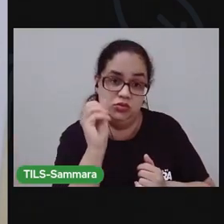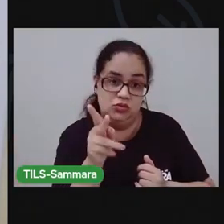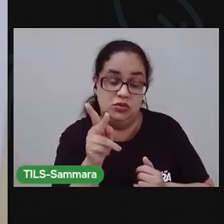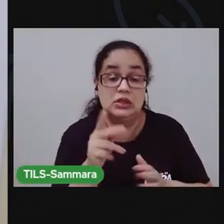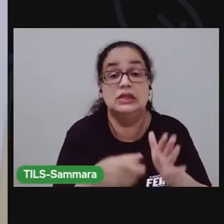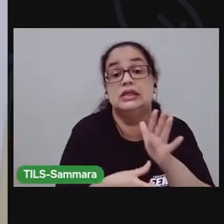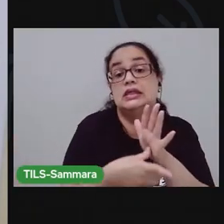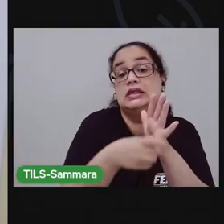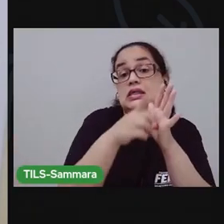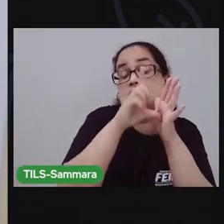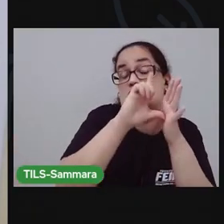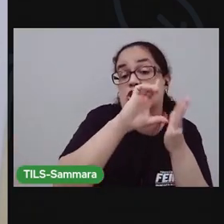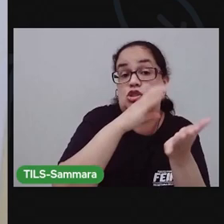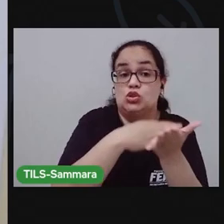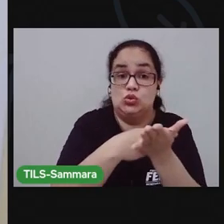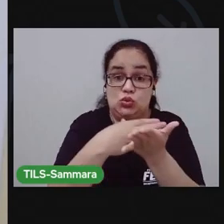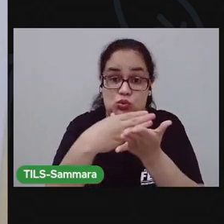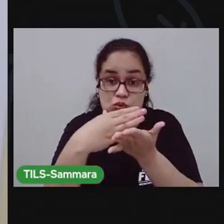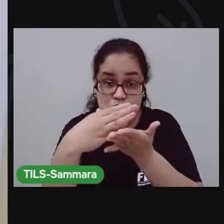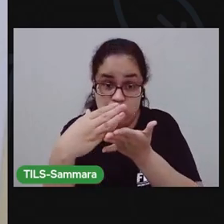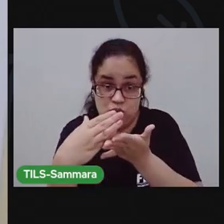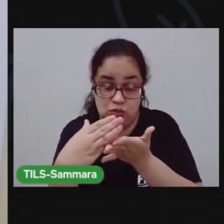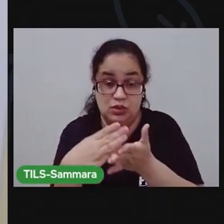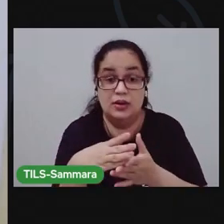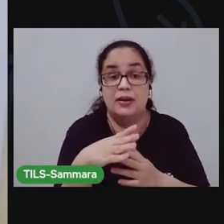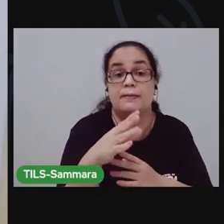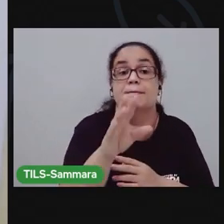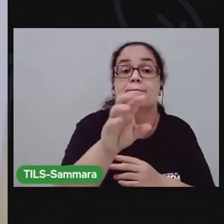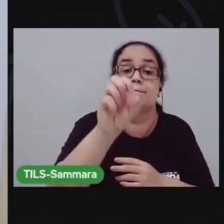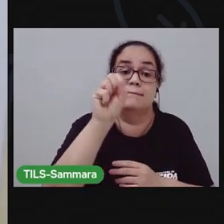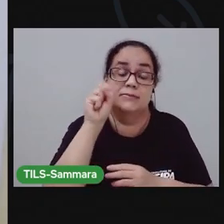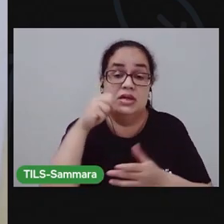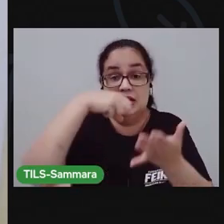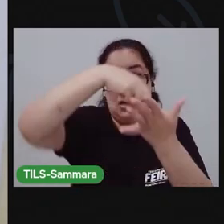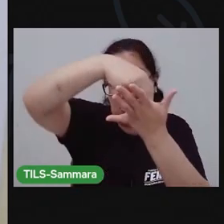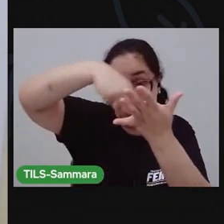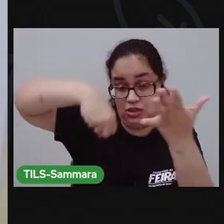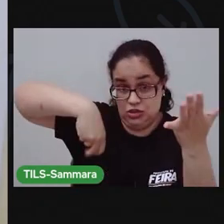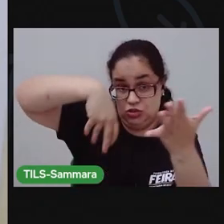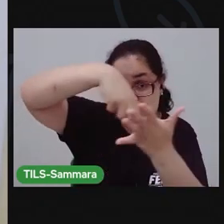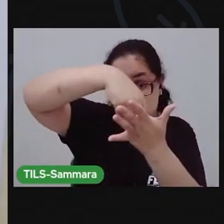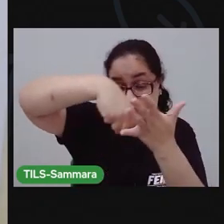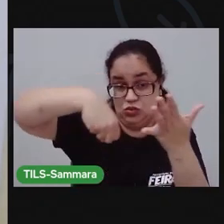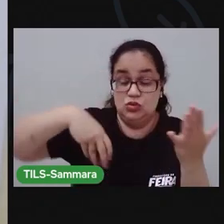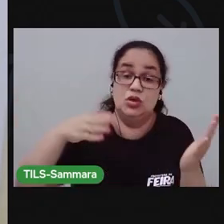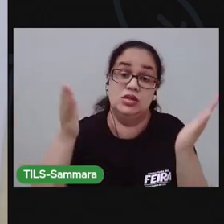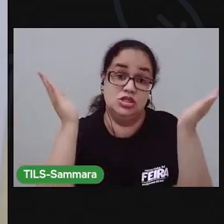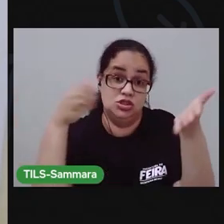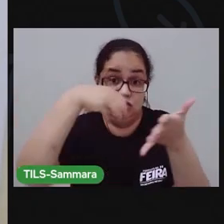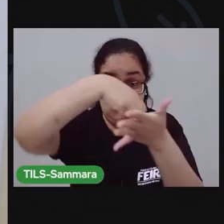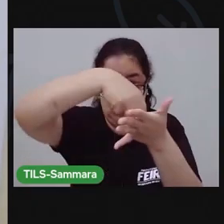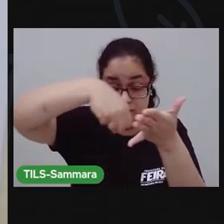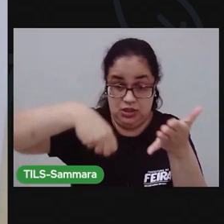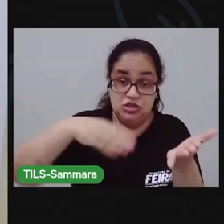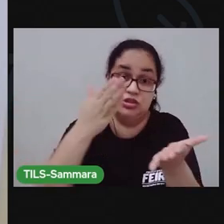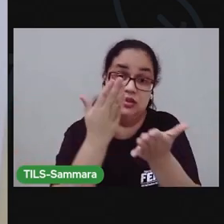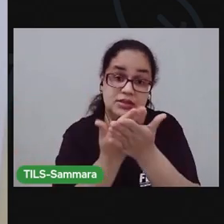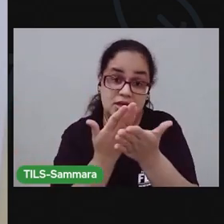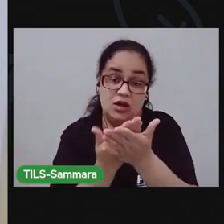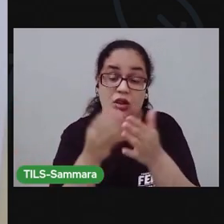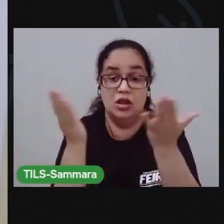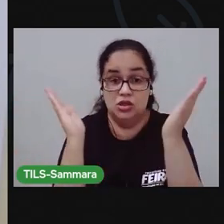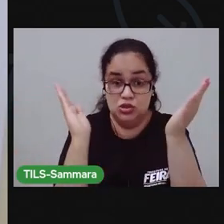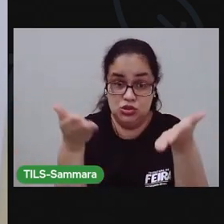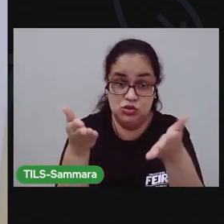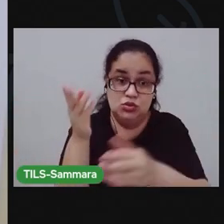Antes de começar, peço pra você pegar a atividade de hoje, da aula de hoje, tá no seu percurso